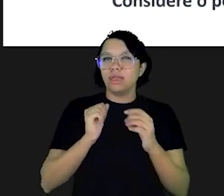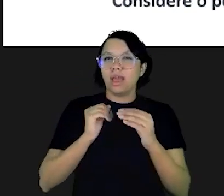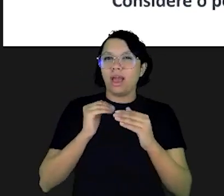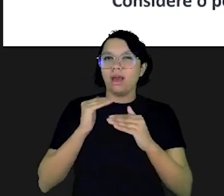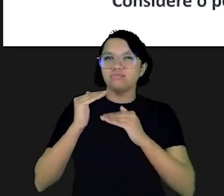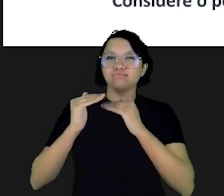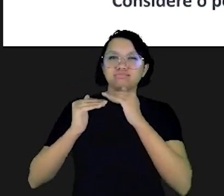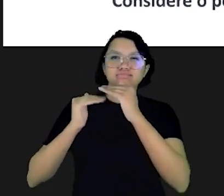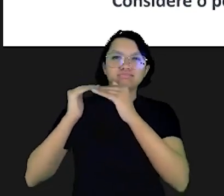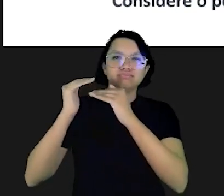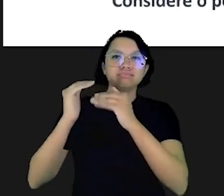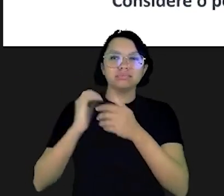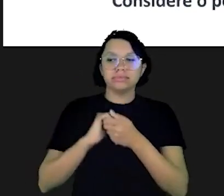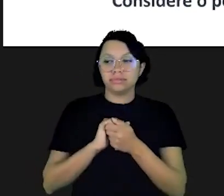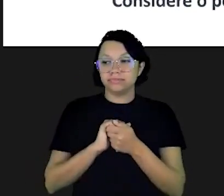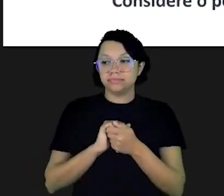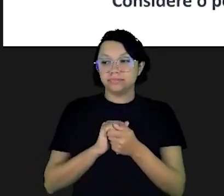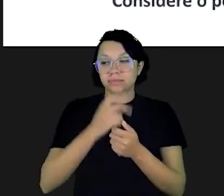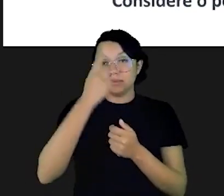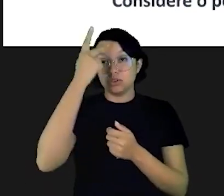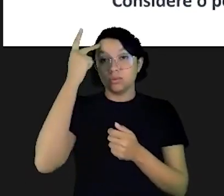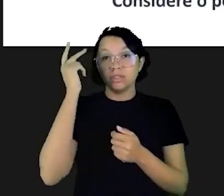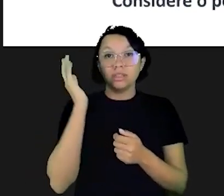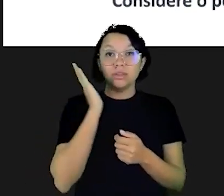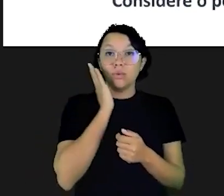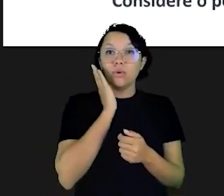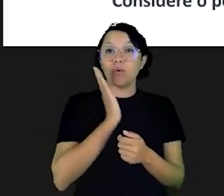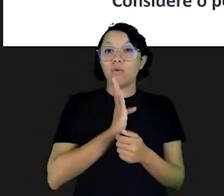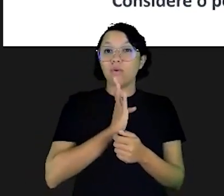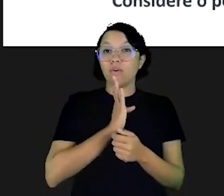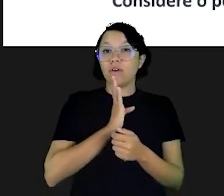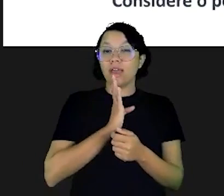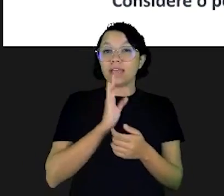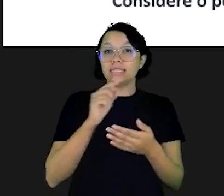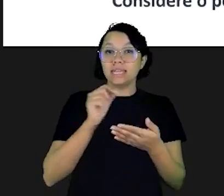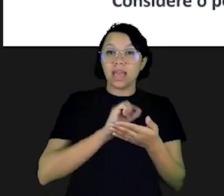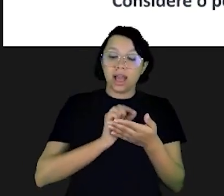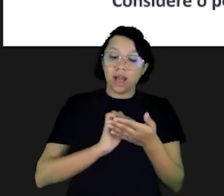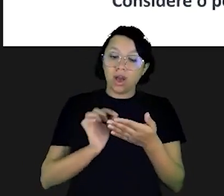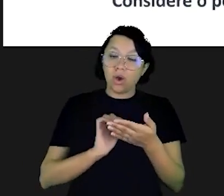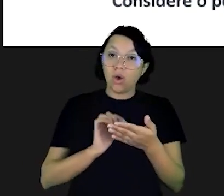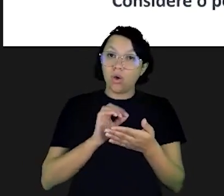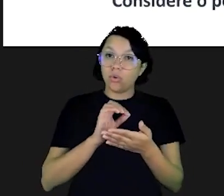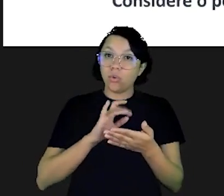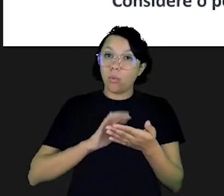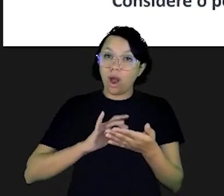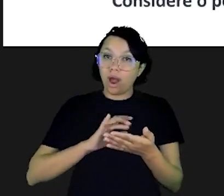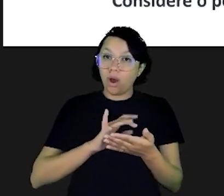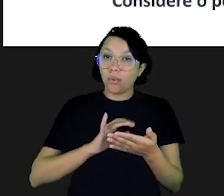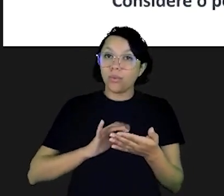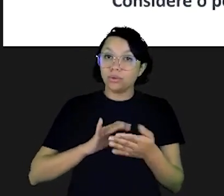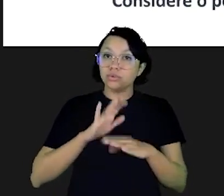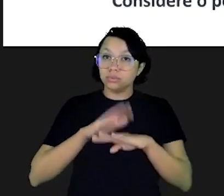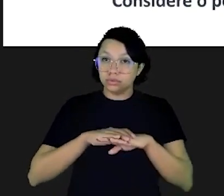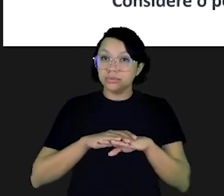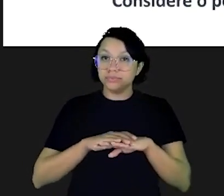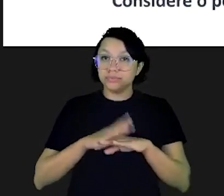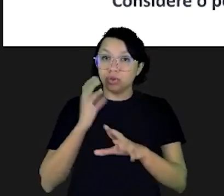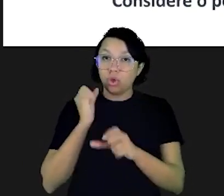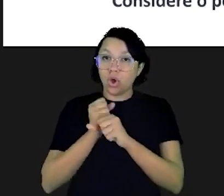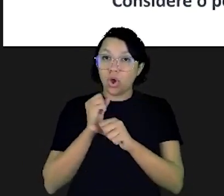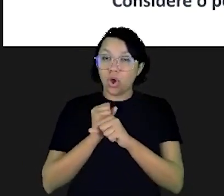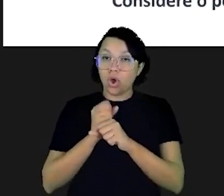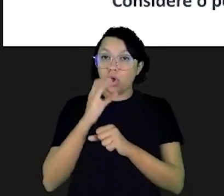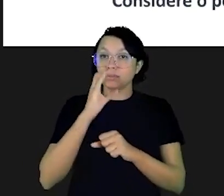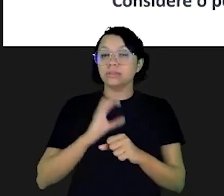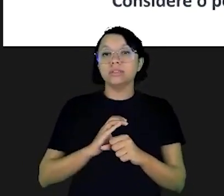imenso poder ao longo do tempo. Já deixo aqui um convite para vocês. Aqueles que ainda não conhecem a calculadora do cidadão do